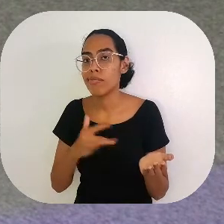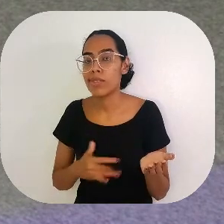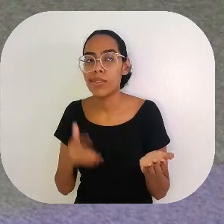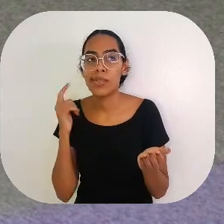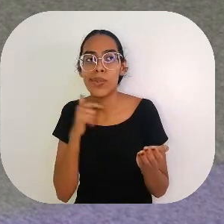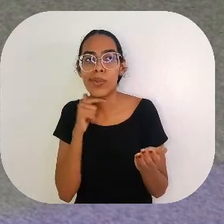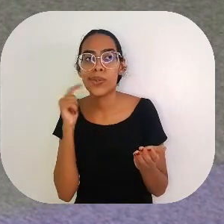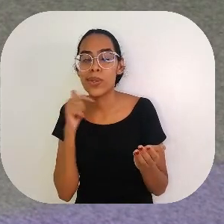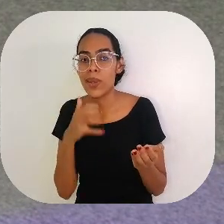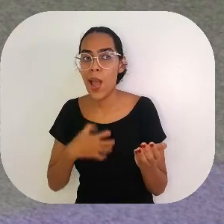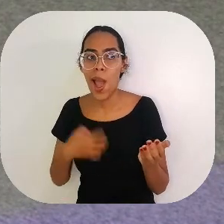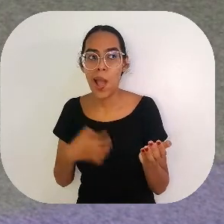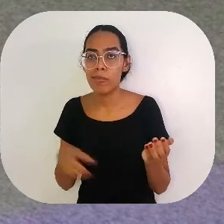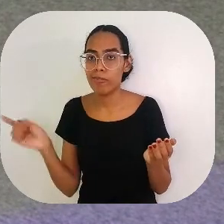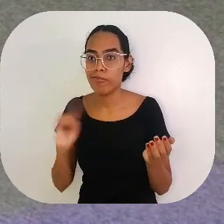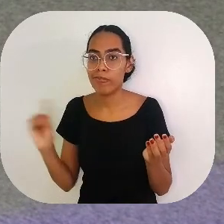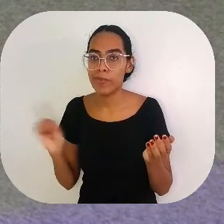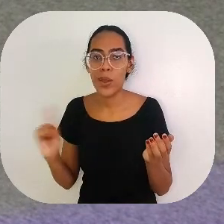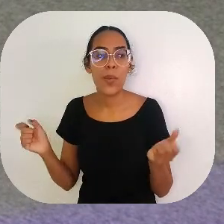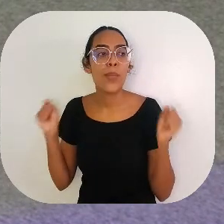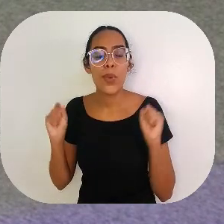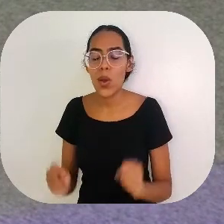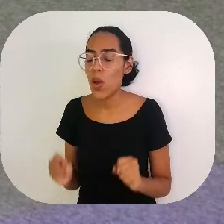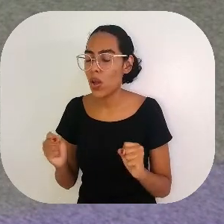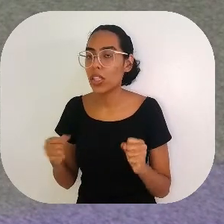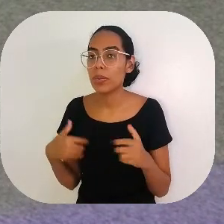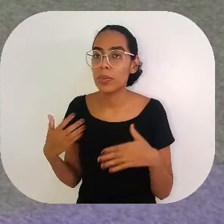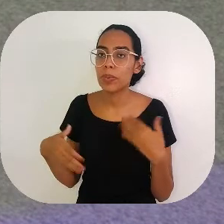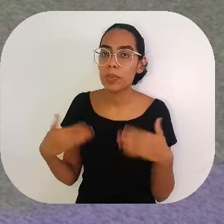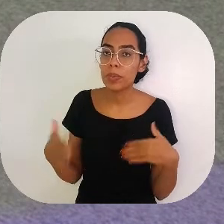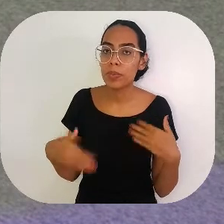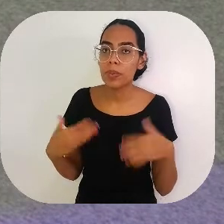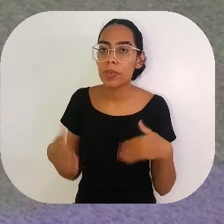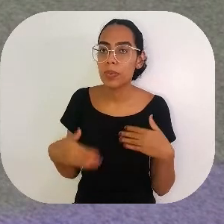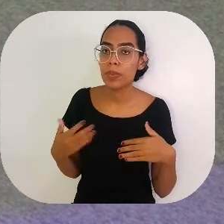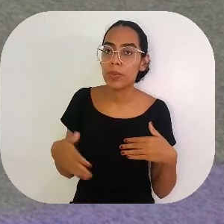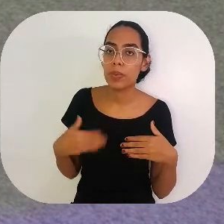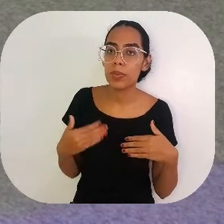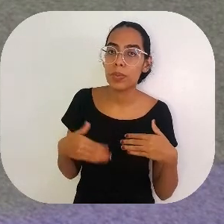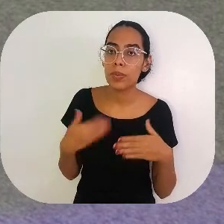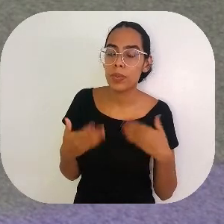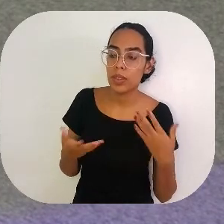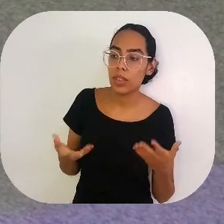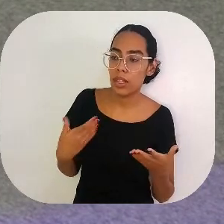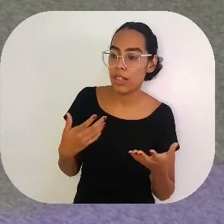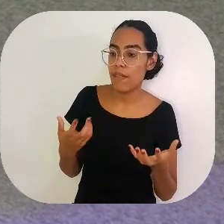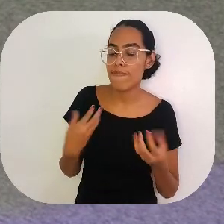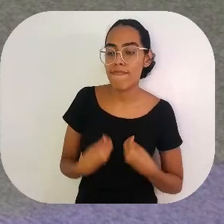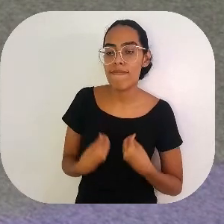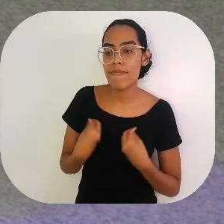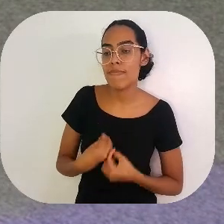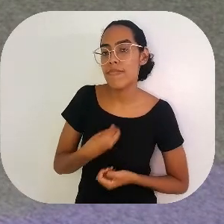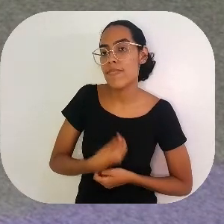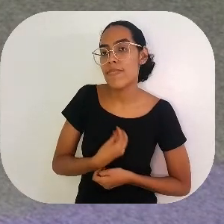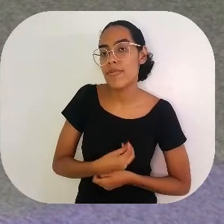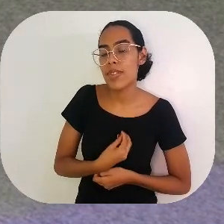não sentia uma raiva sequer. O tempo foi passando e a jumentinha naquela vida